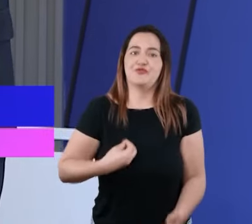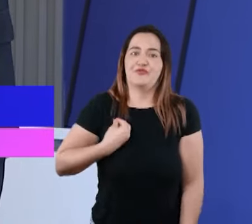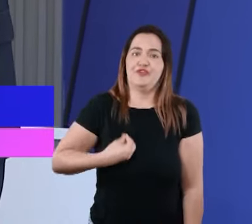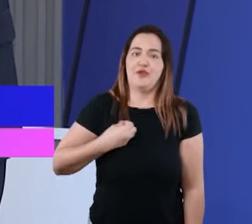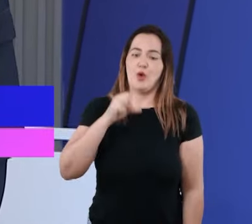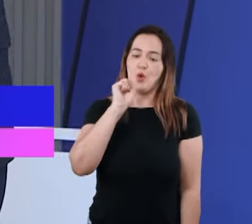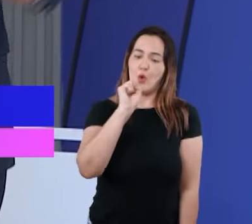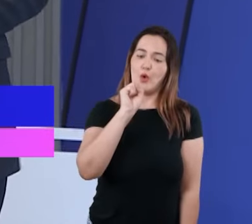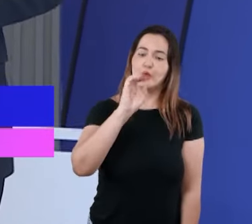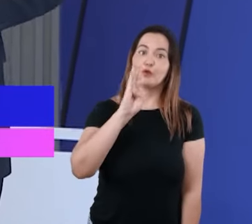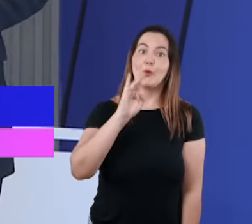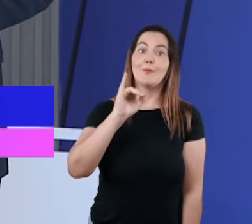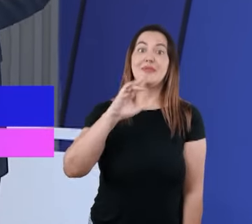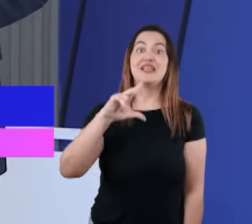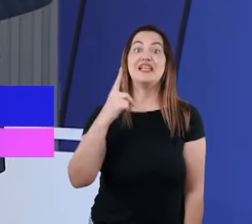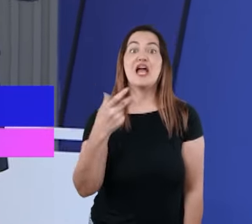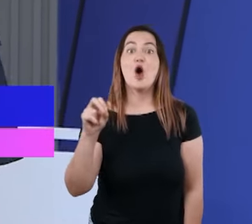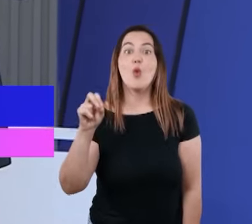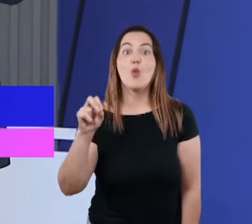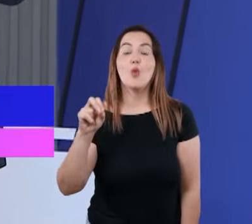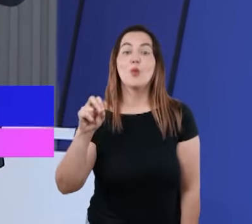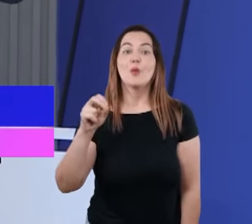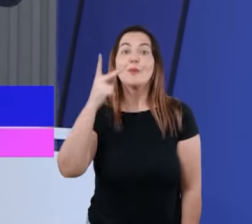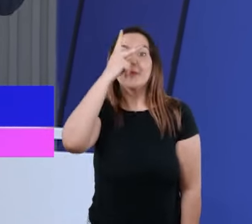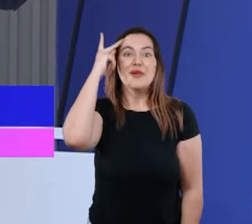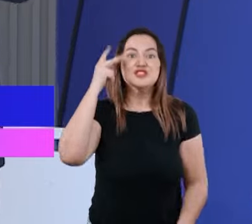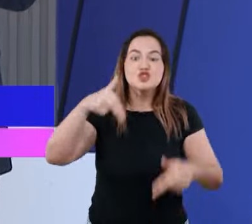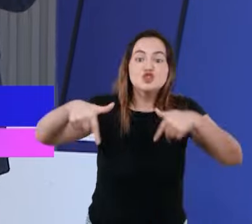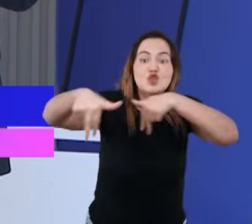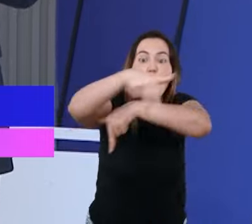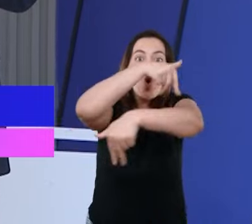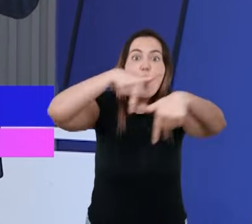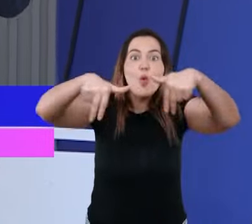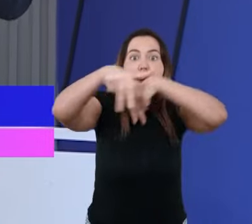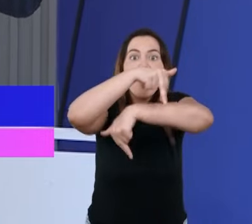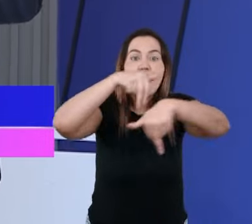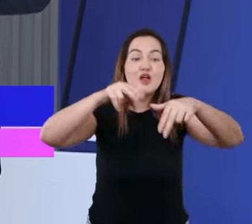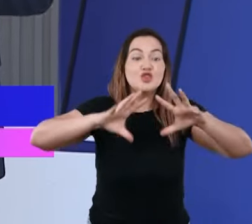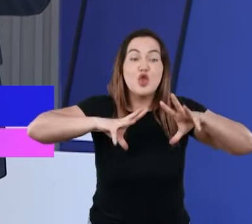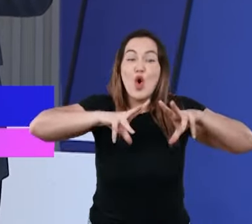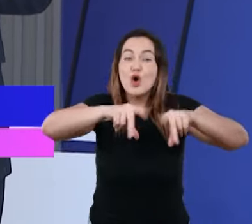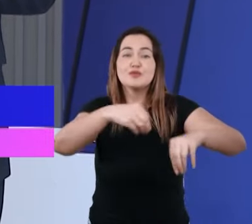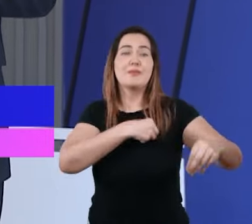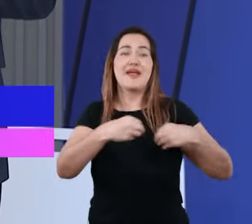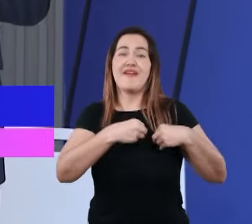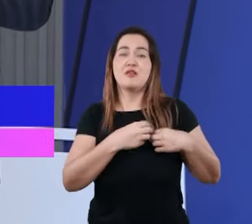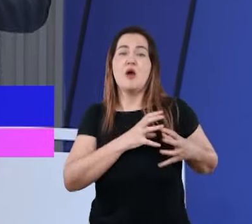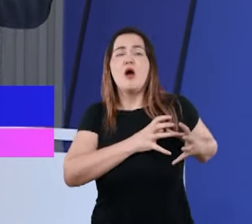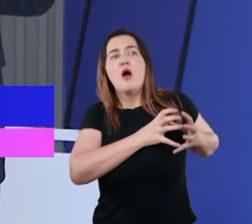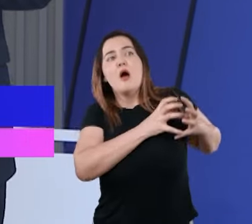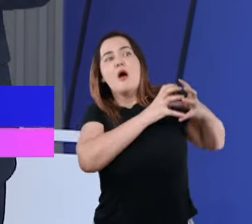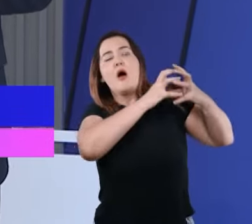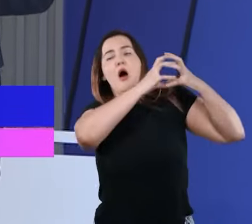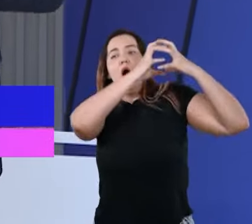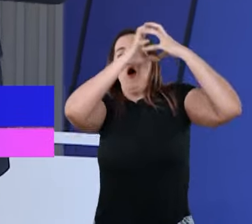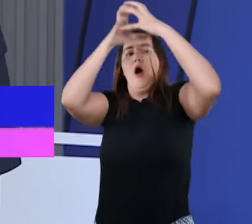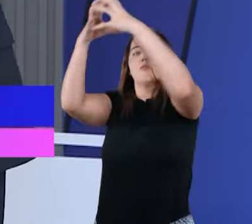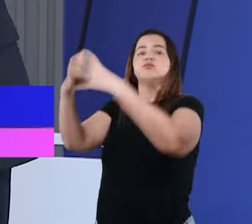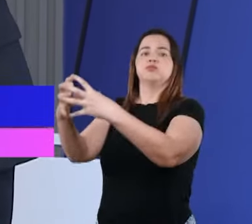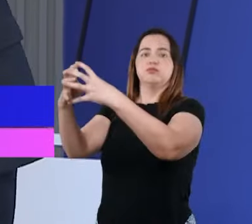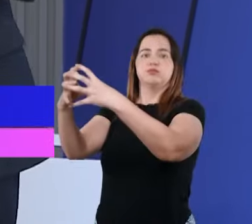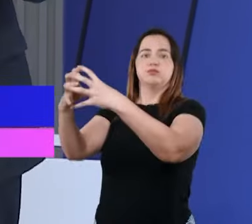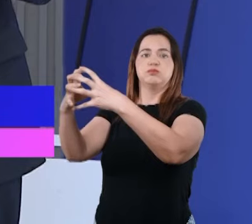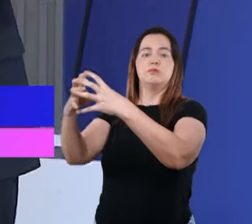bilhões de pessoas ao redor do mundo, se cada um cometer 3 pecados por dia, será que é muito, será que é pouco, mas